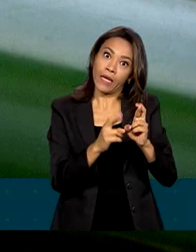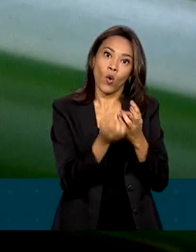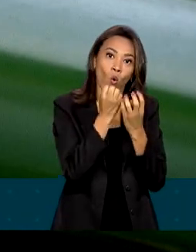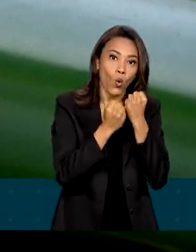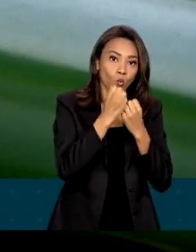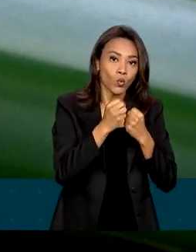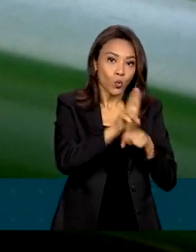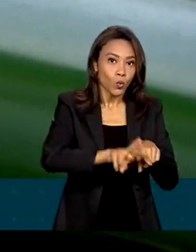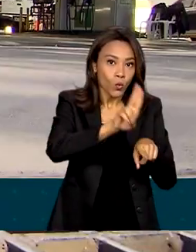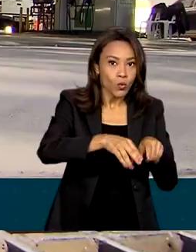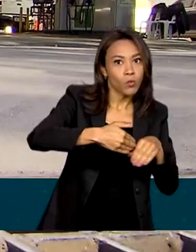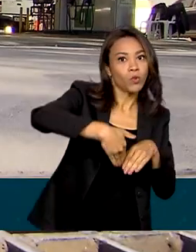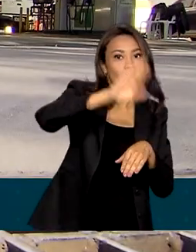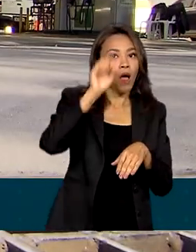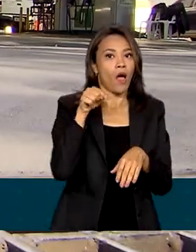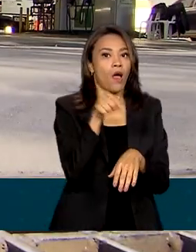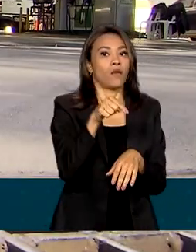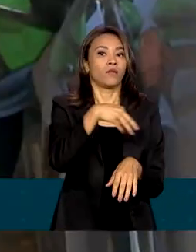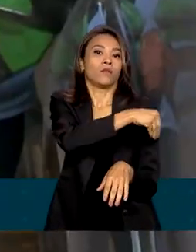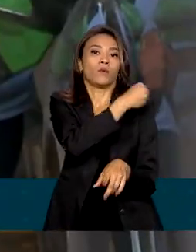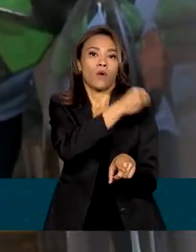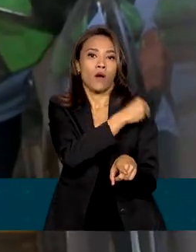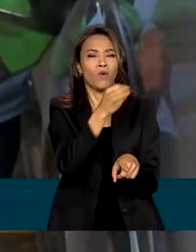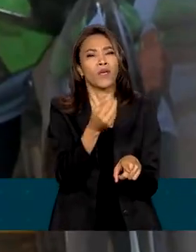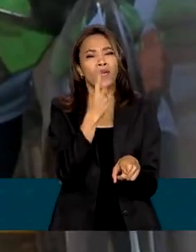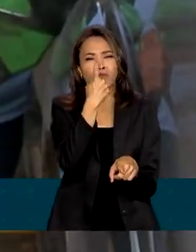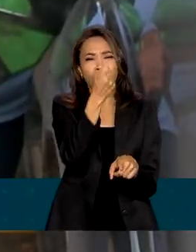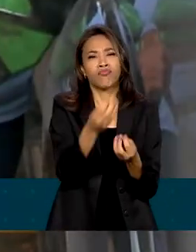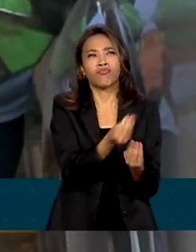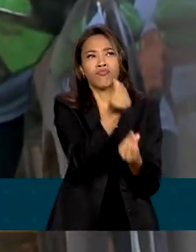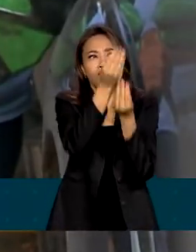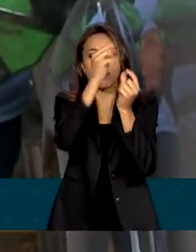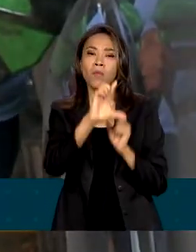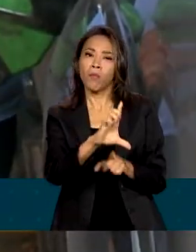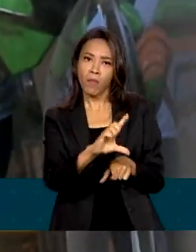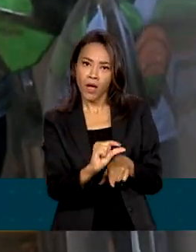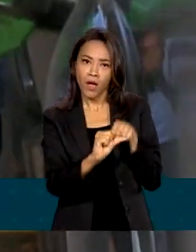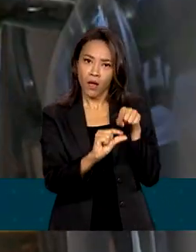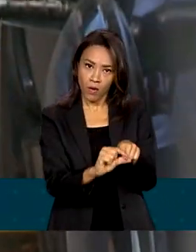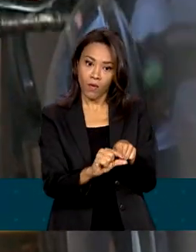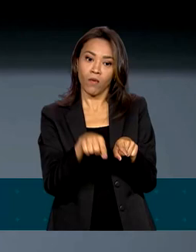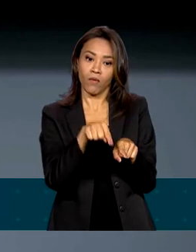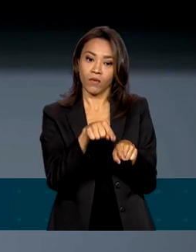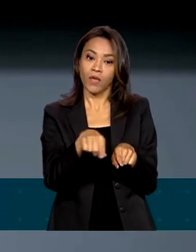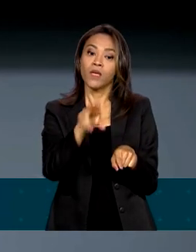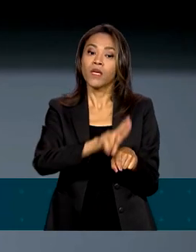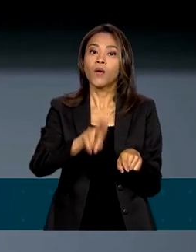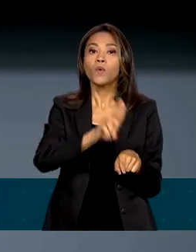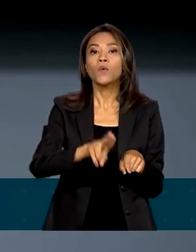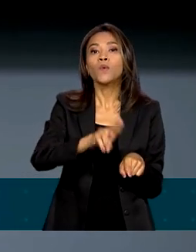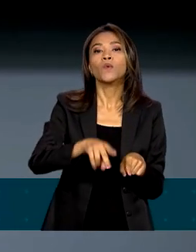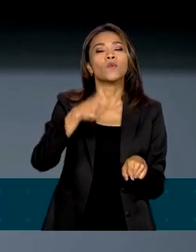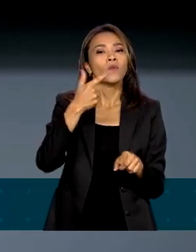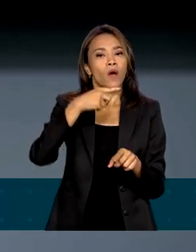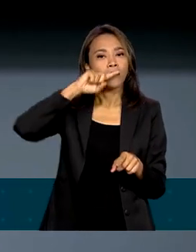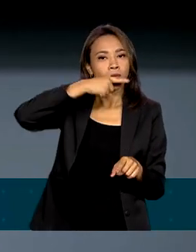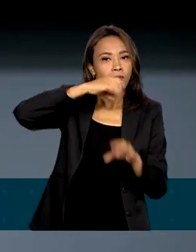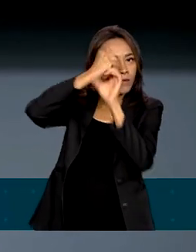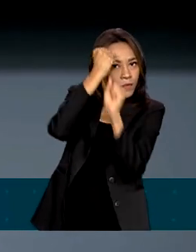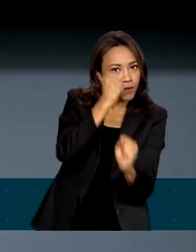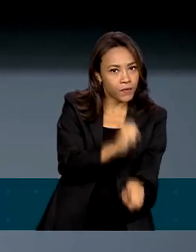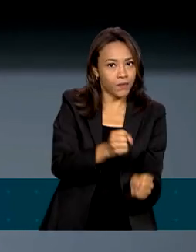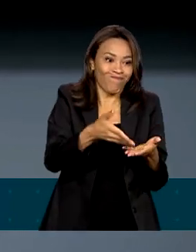emite menos gases na atmosfera. E é feito a partir de fontes renováveis. O ministro Fernando Haddad